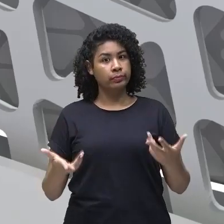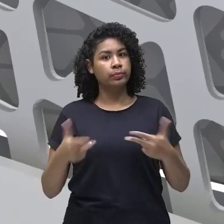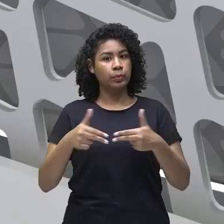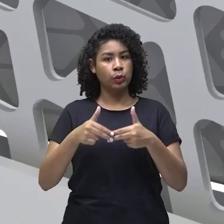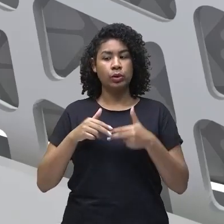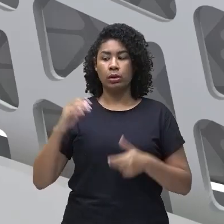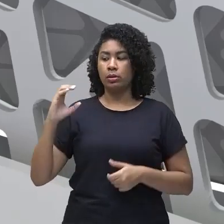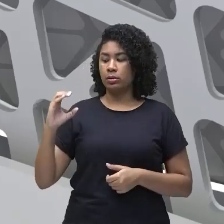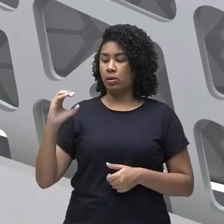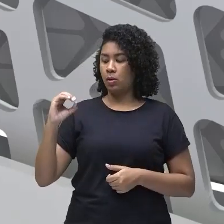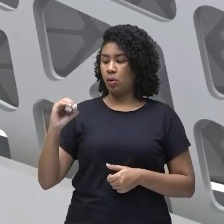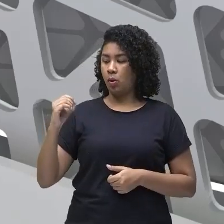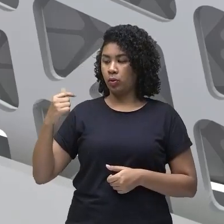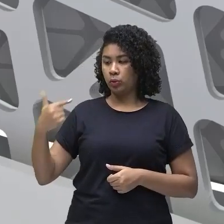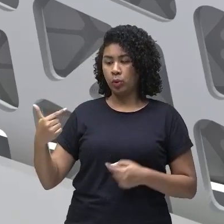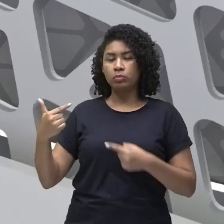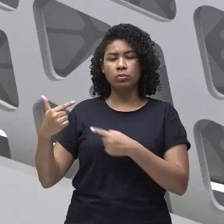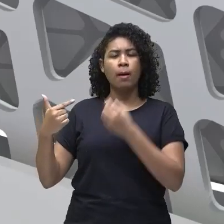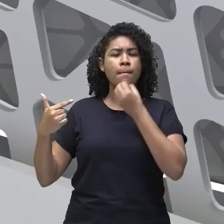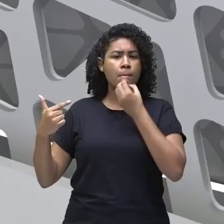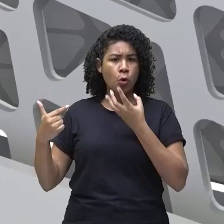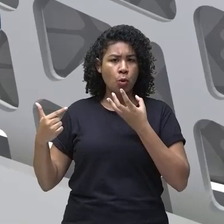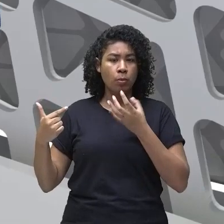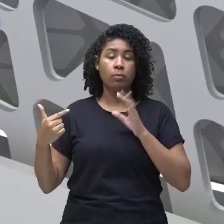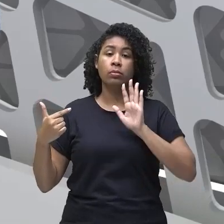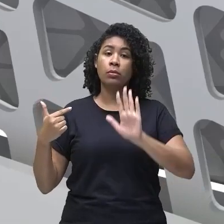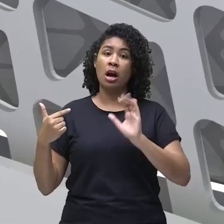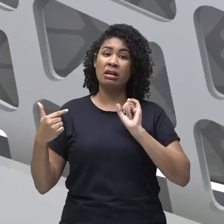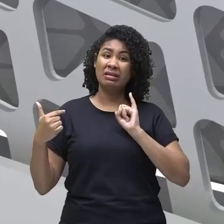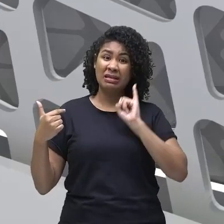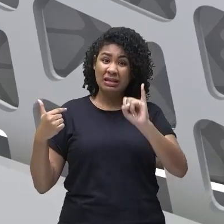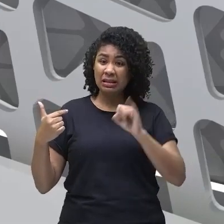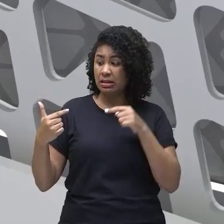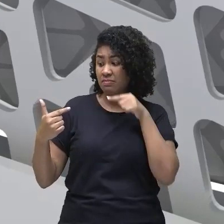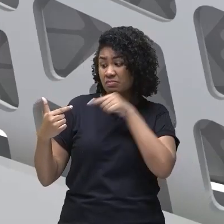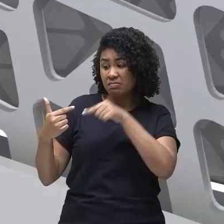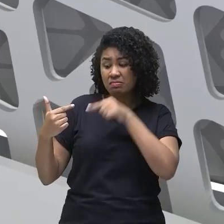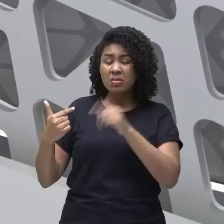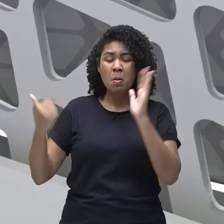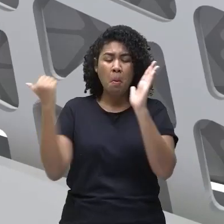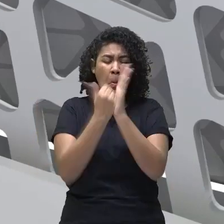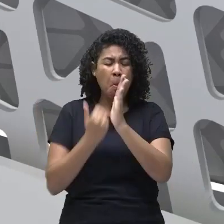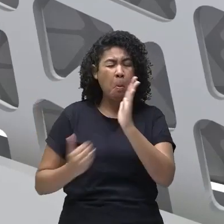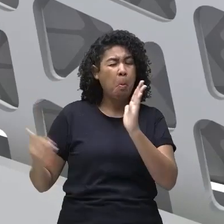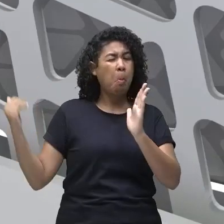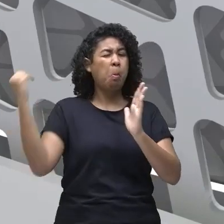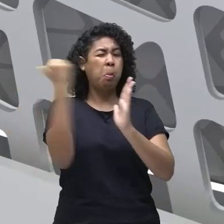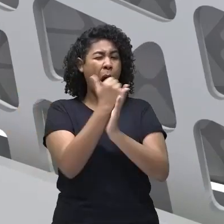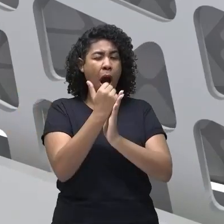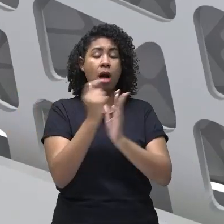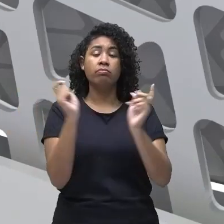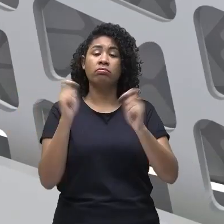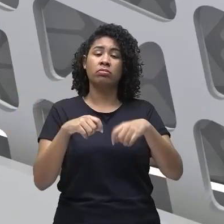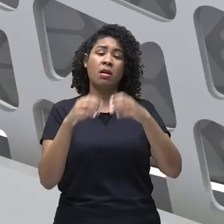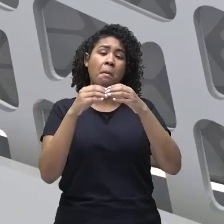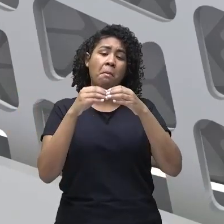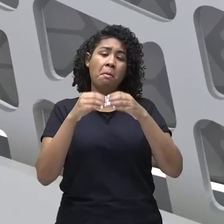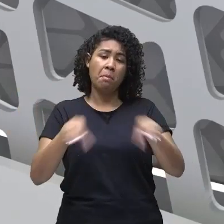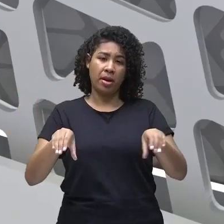a grande quantidade desse dióxido jogando na atmosfera também tem prejuízos. a nossa atividade humana.